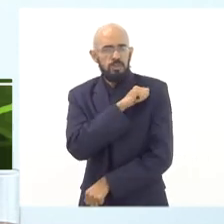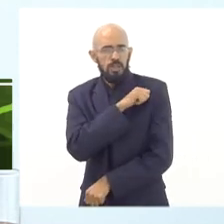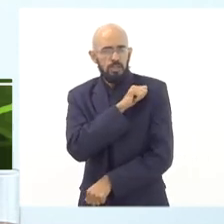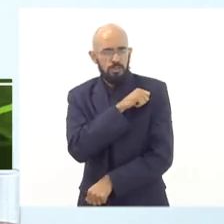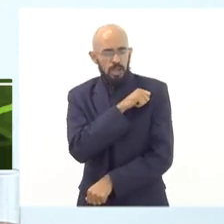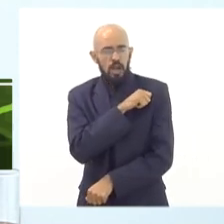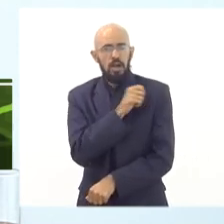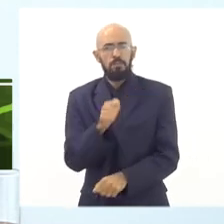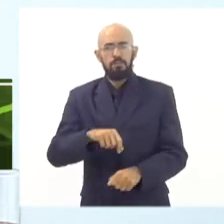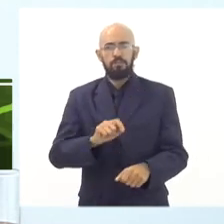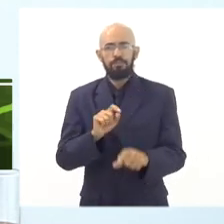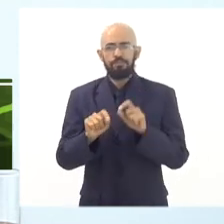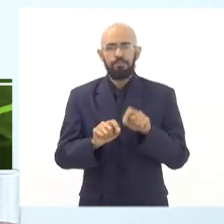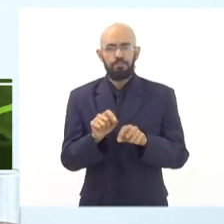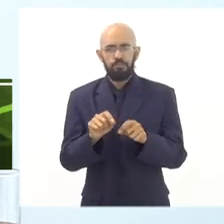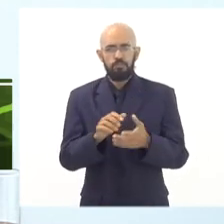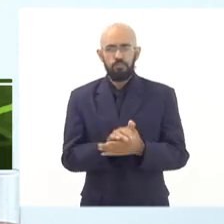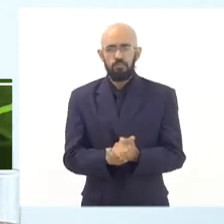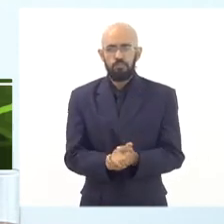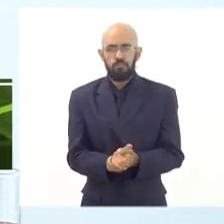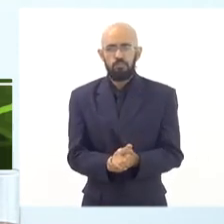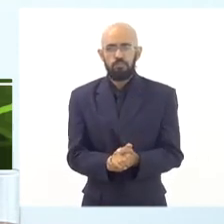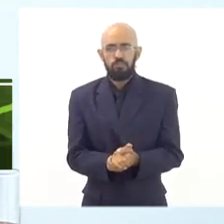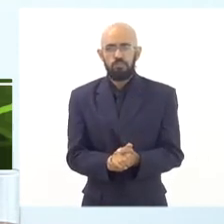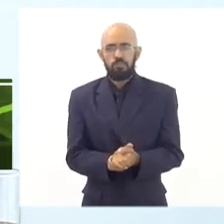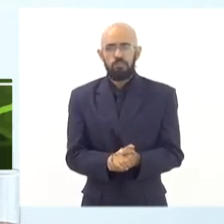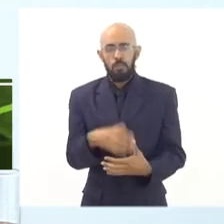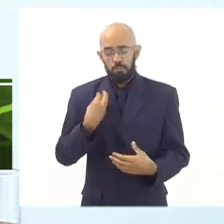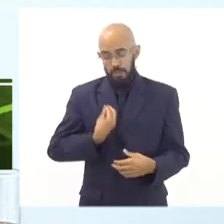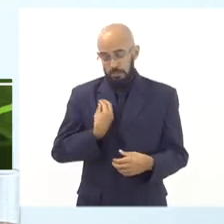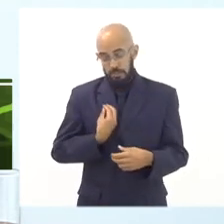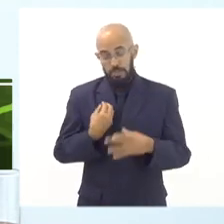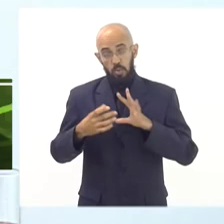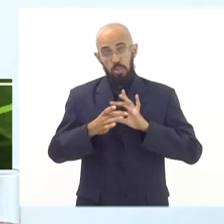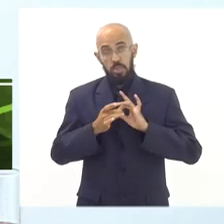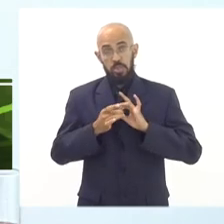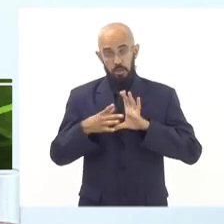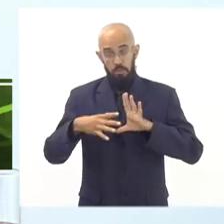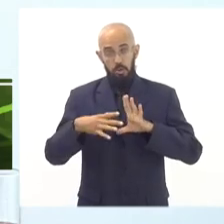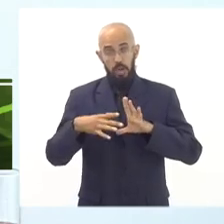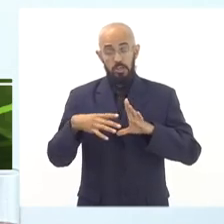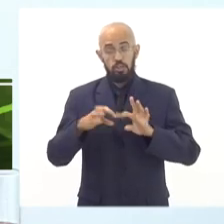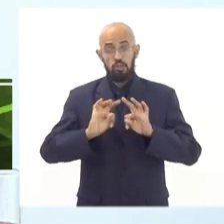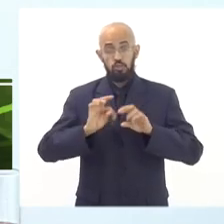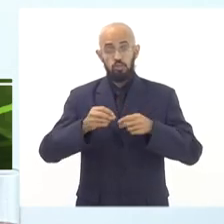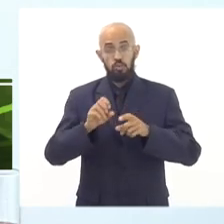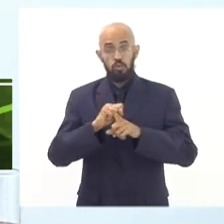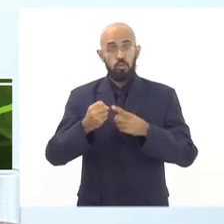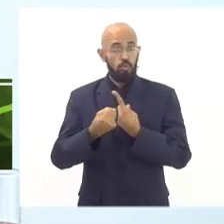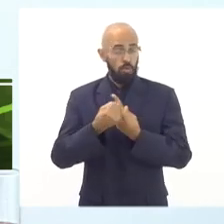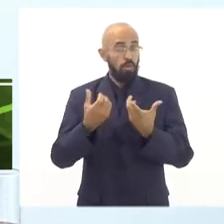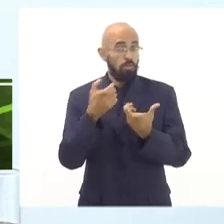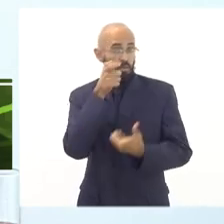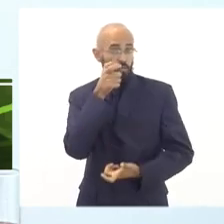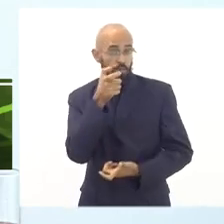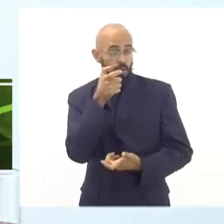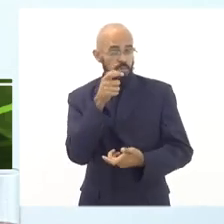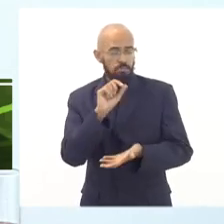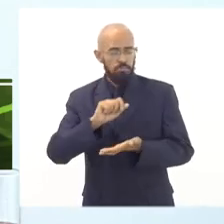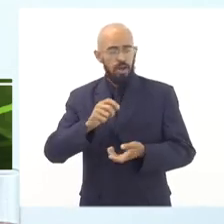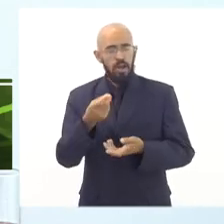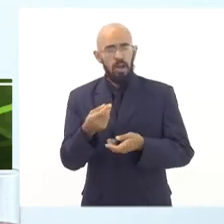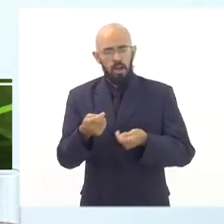com a participação democrática da sociedade civil a aplicação desses recursos.